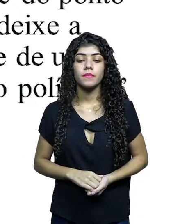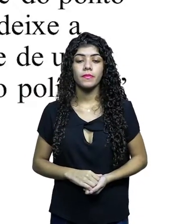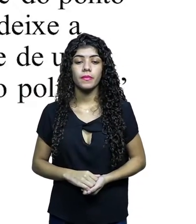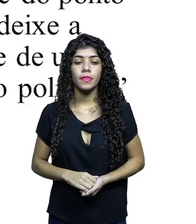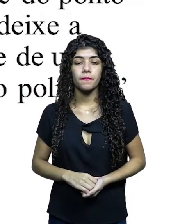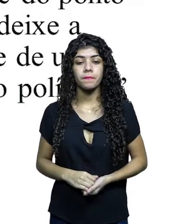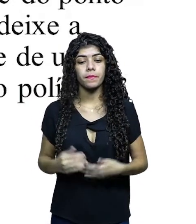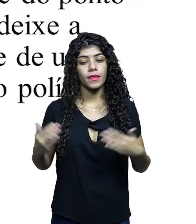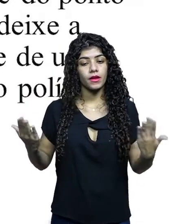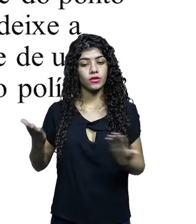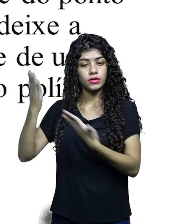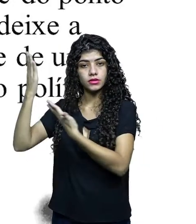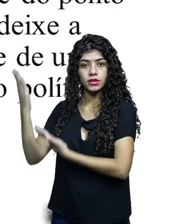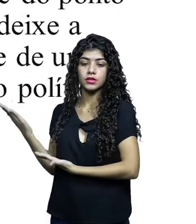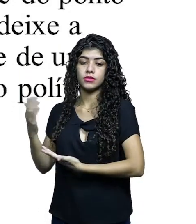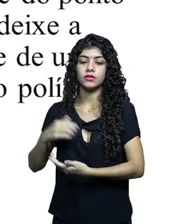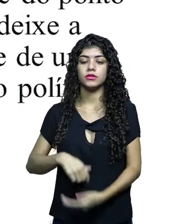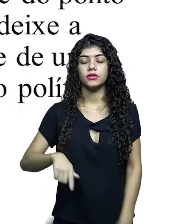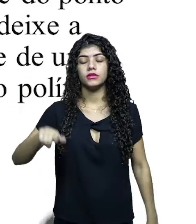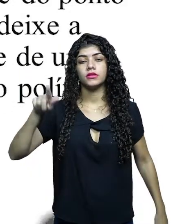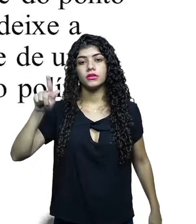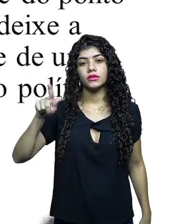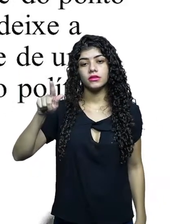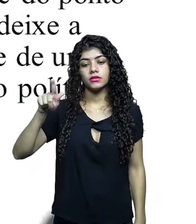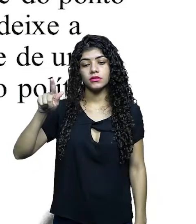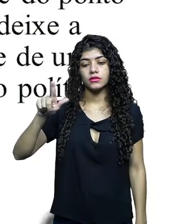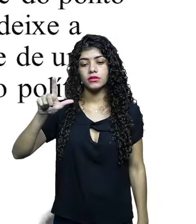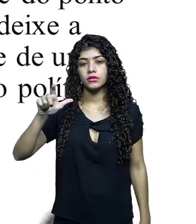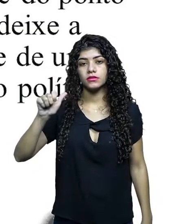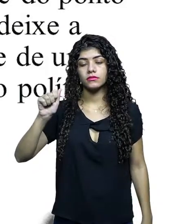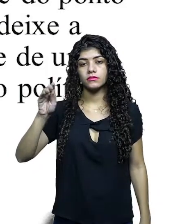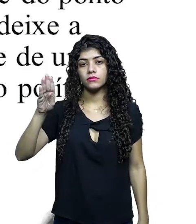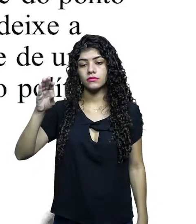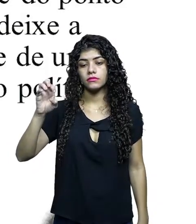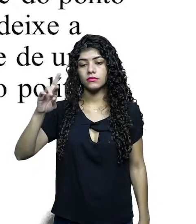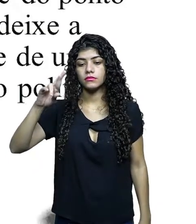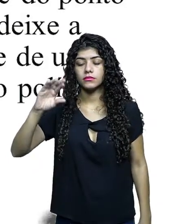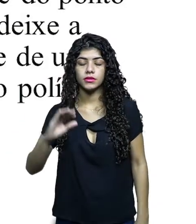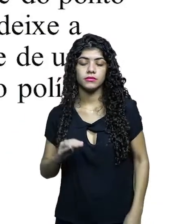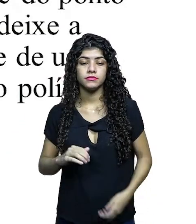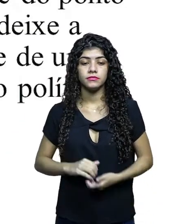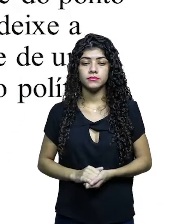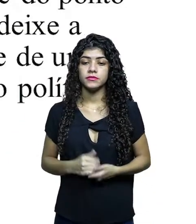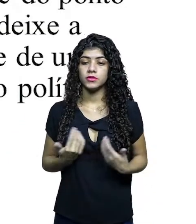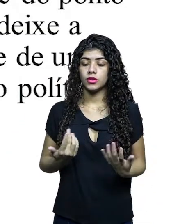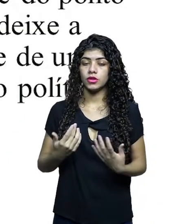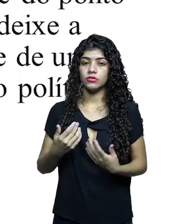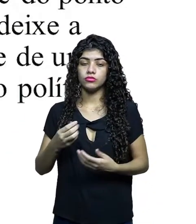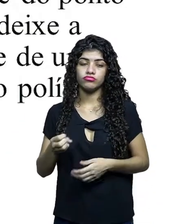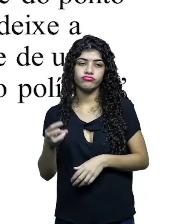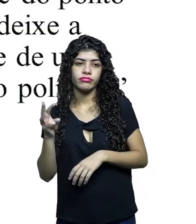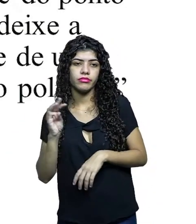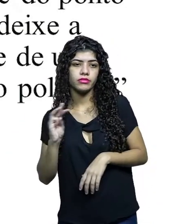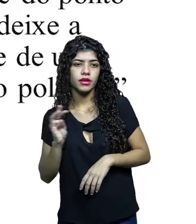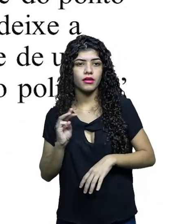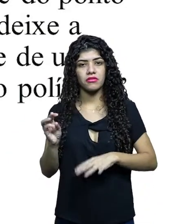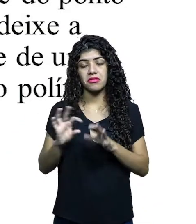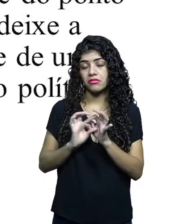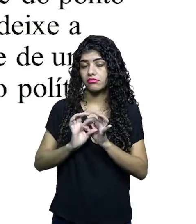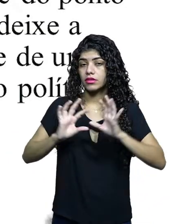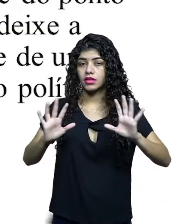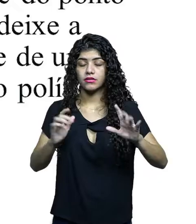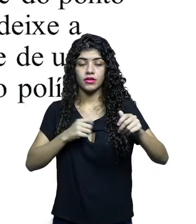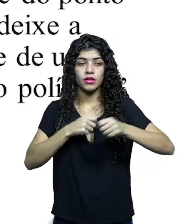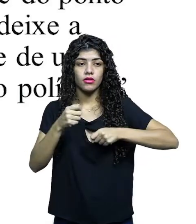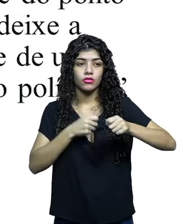A gente chama uma citação de Glauber Rocha, né? Continuo fechado com as minhas posições de um cinema terceiro-mundista, um cinema independente do